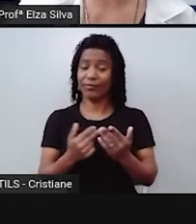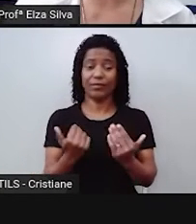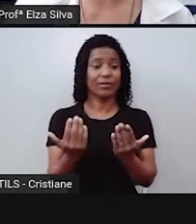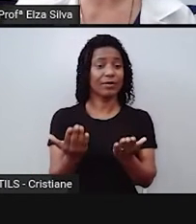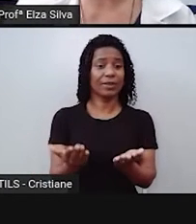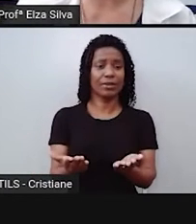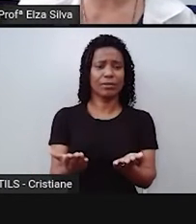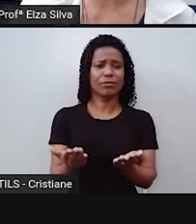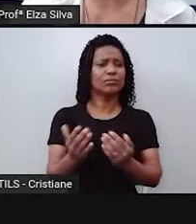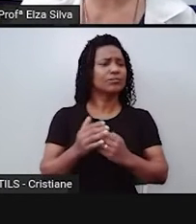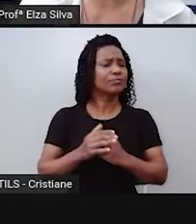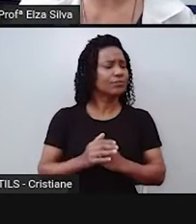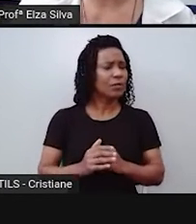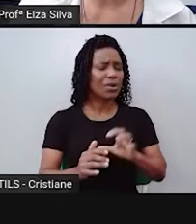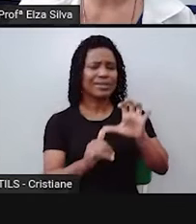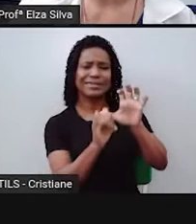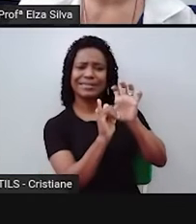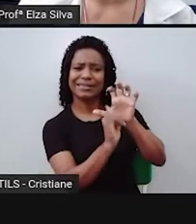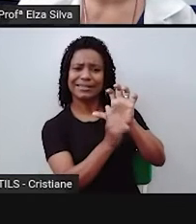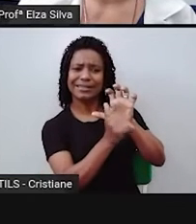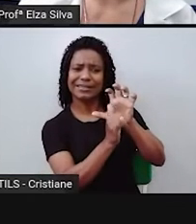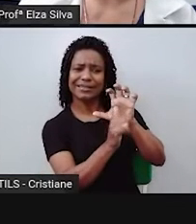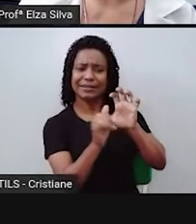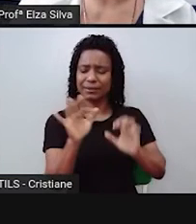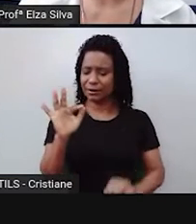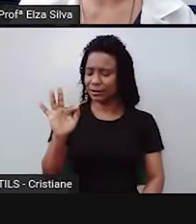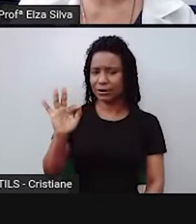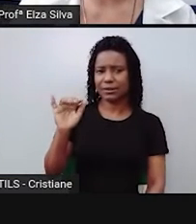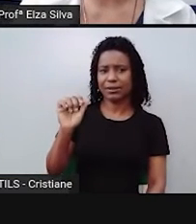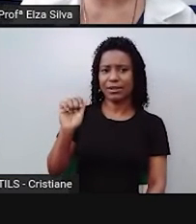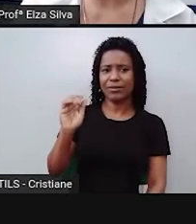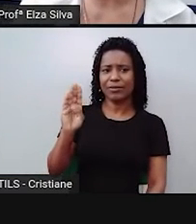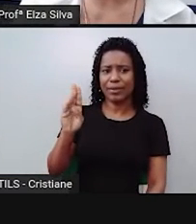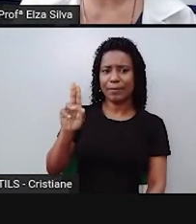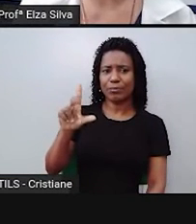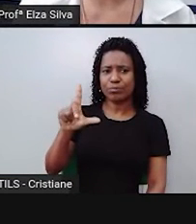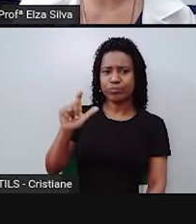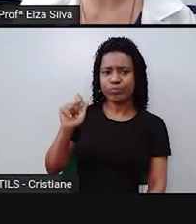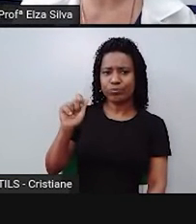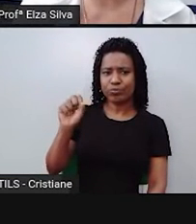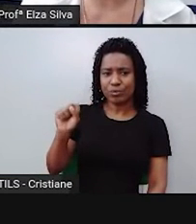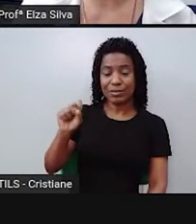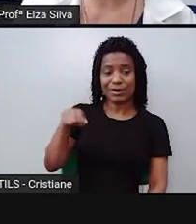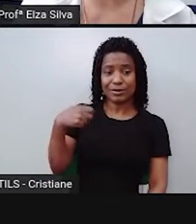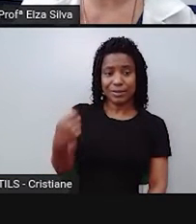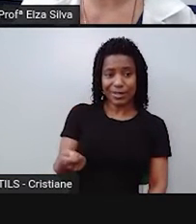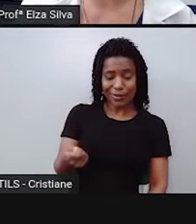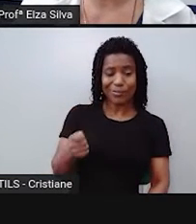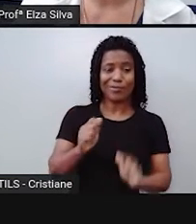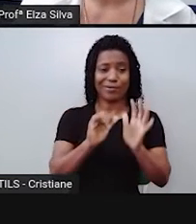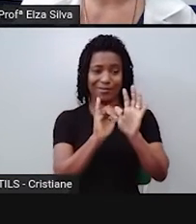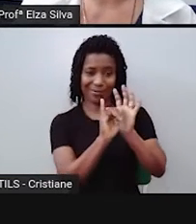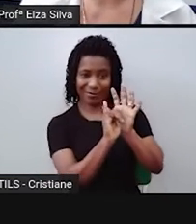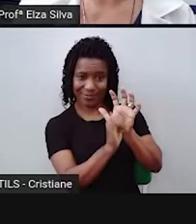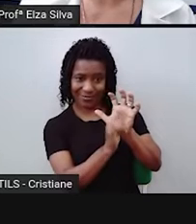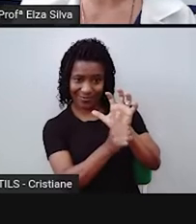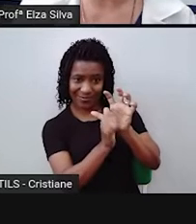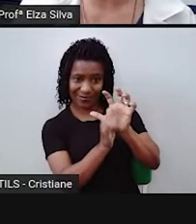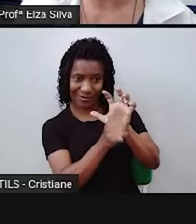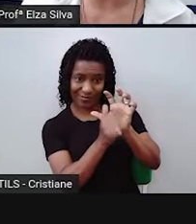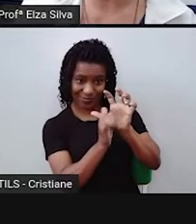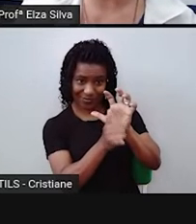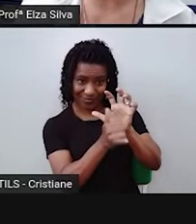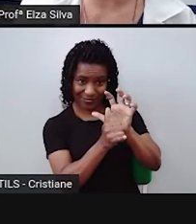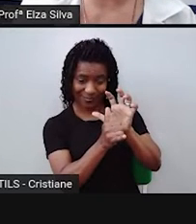Escreva aí no seu caderno de inglês. Você lembra alguma coisa sobre esse gênero textual? Você já